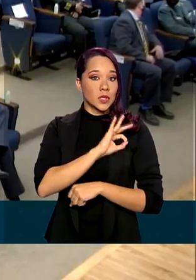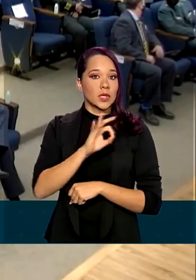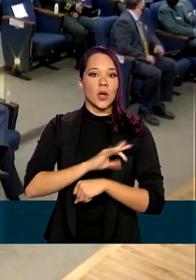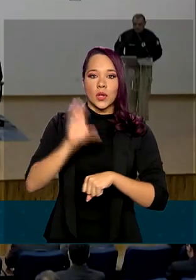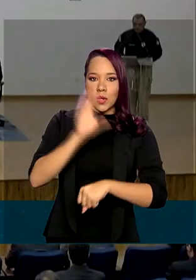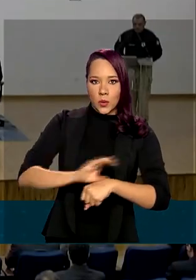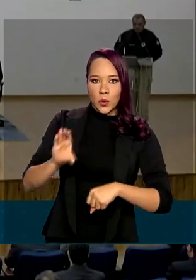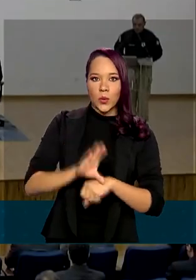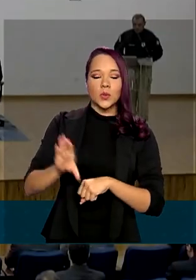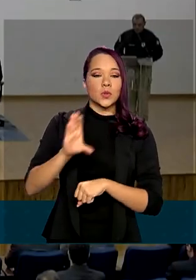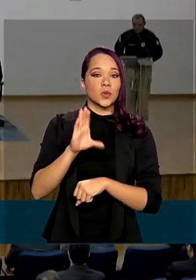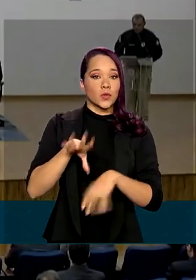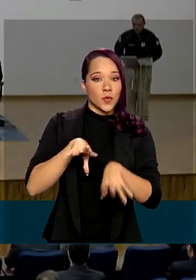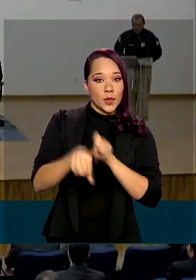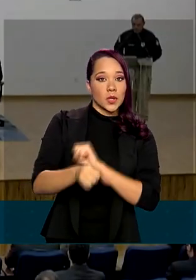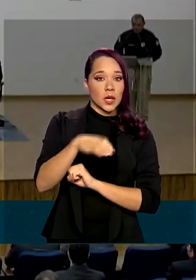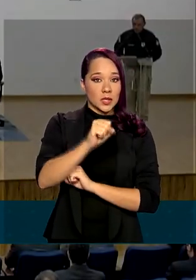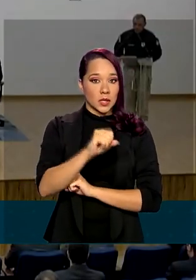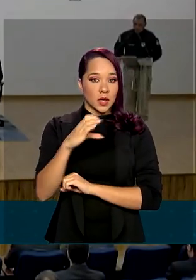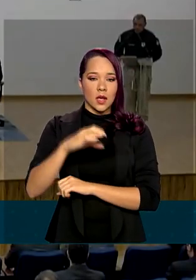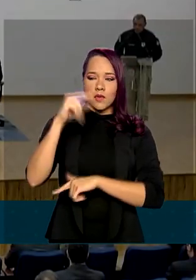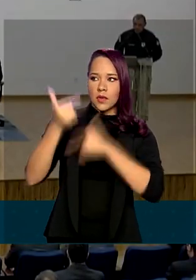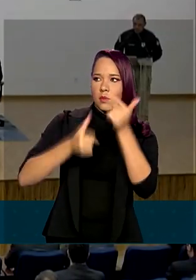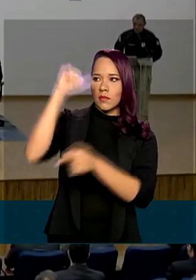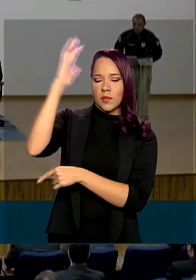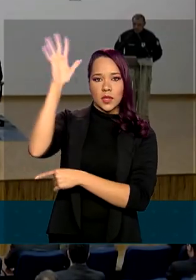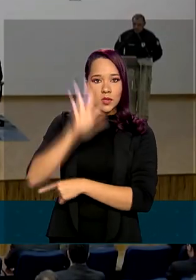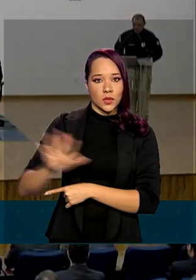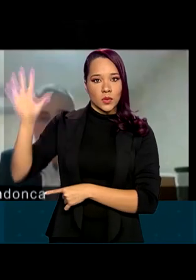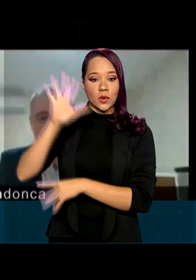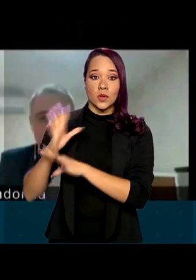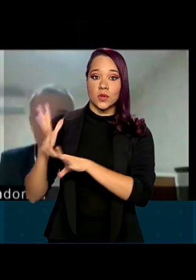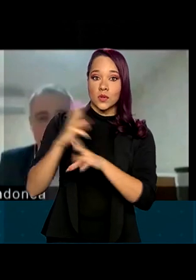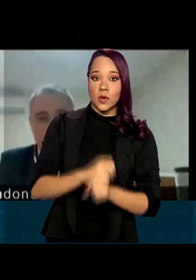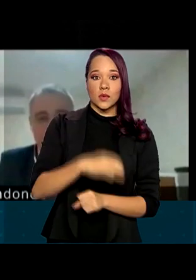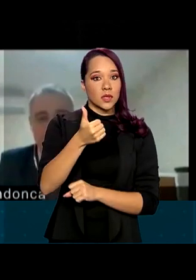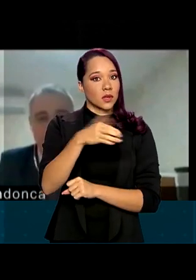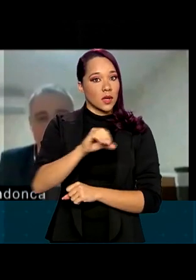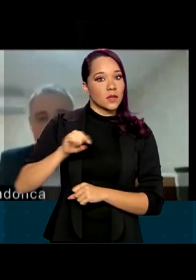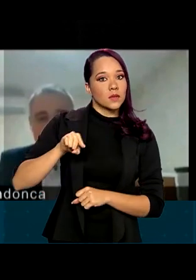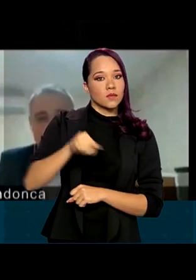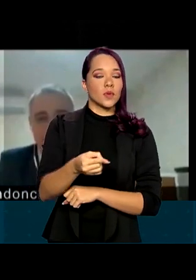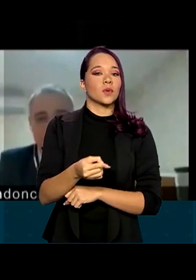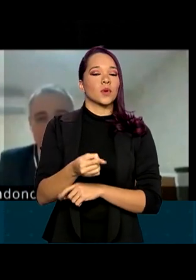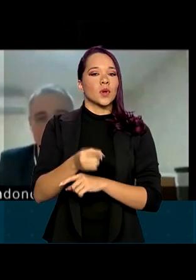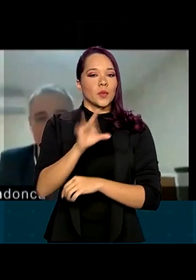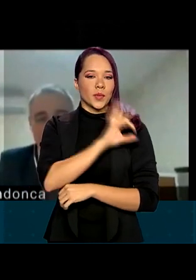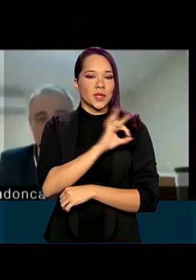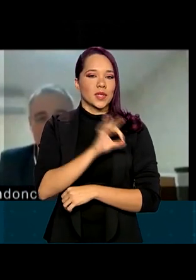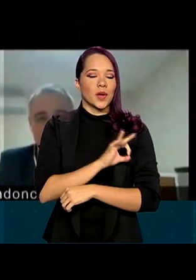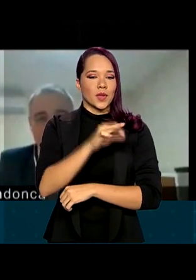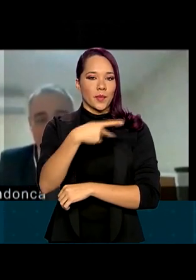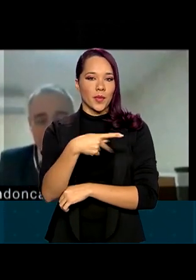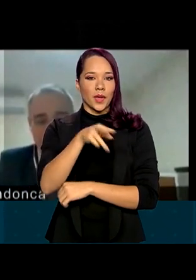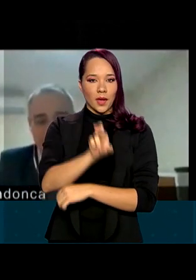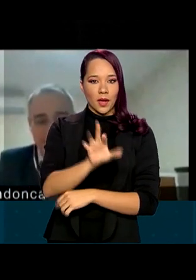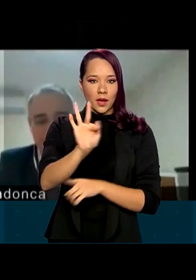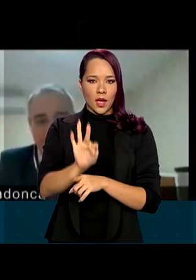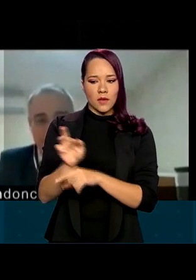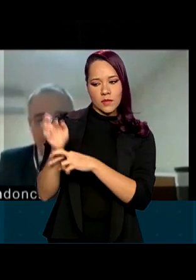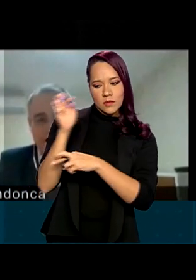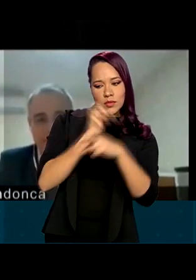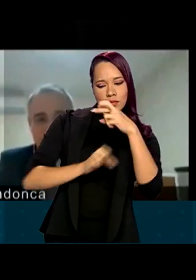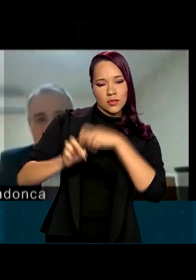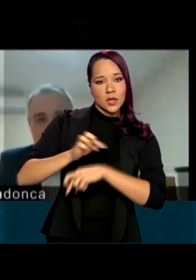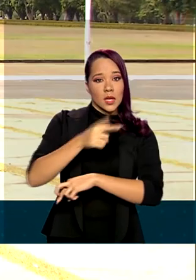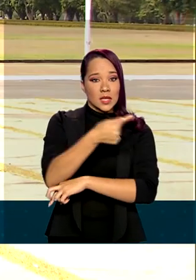e vão atuar em todo o país. Eles se somam aos atuais 10.500 policiais da PRF que patrulham os 70 mil